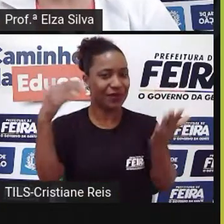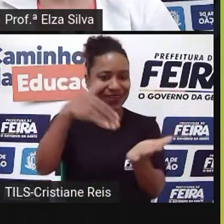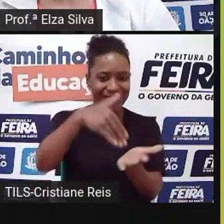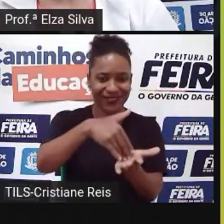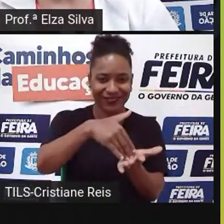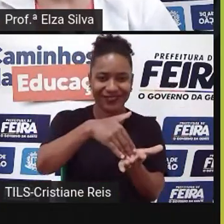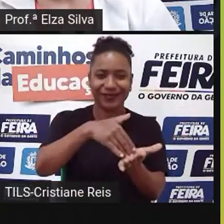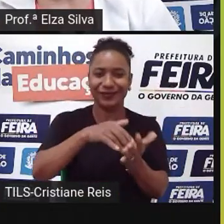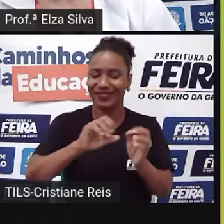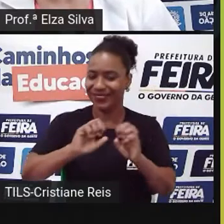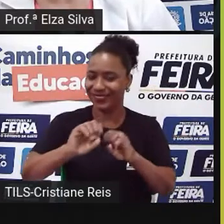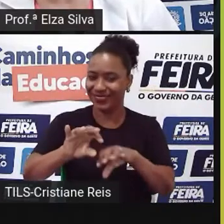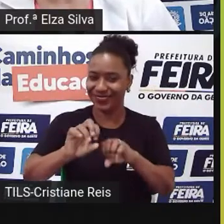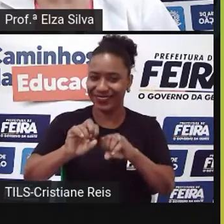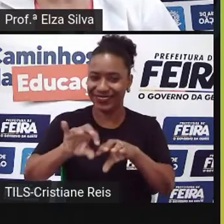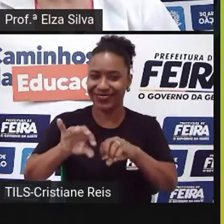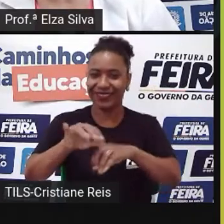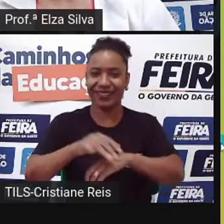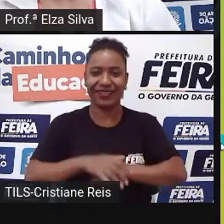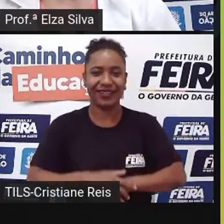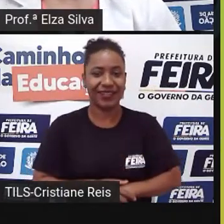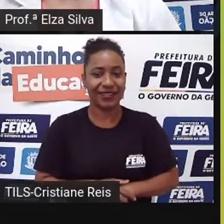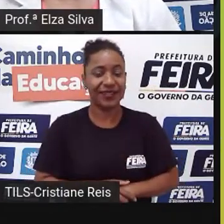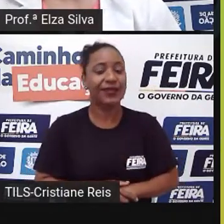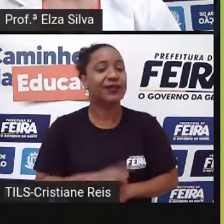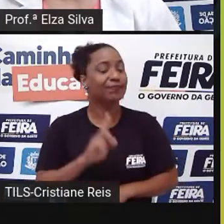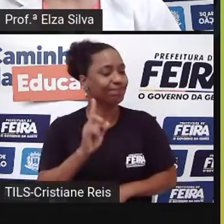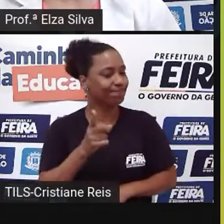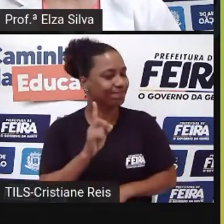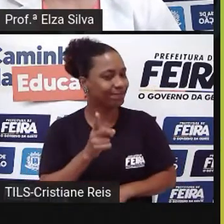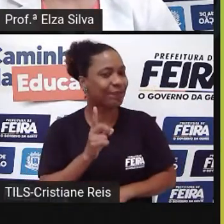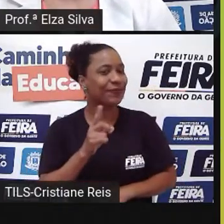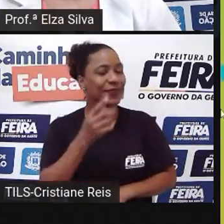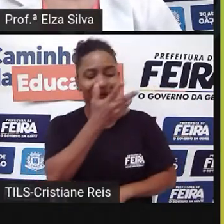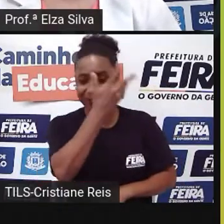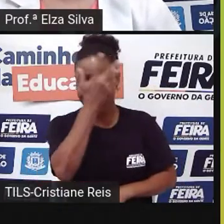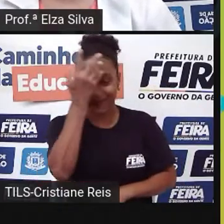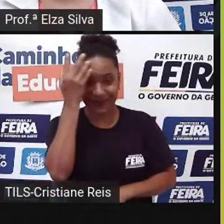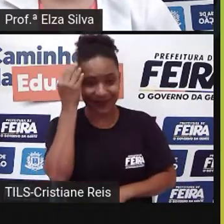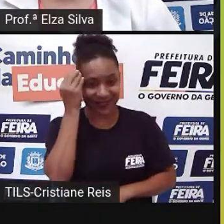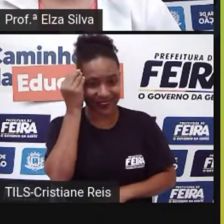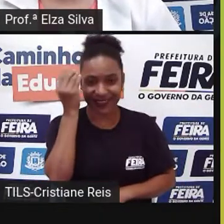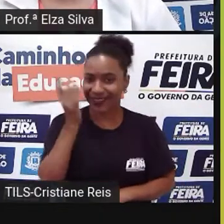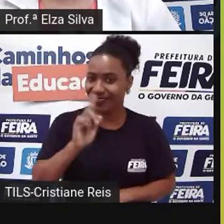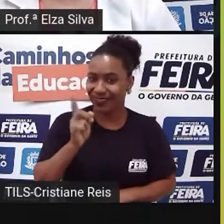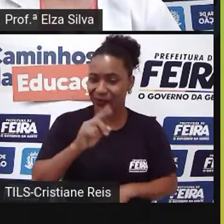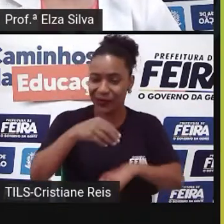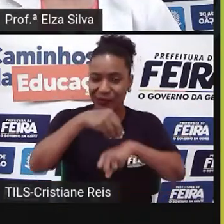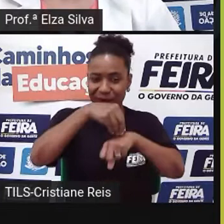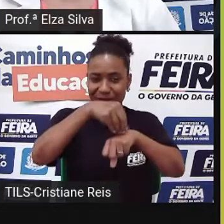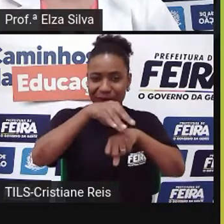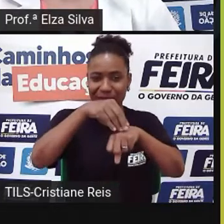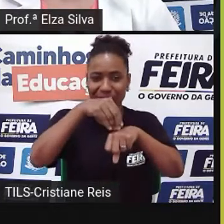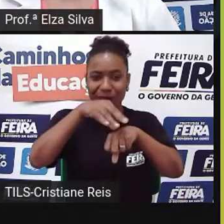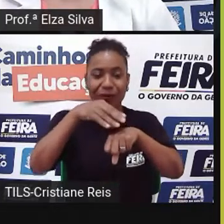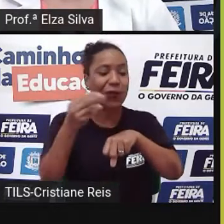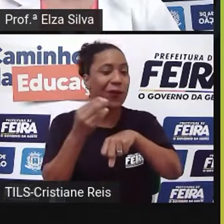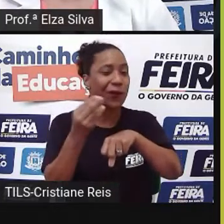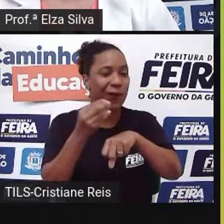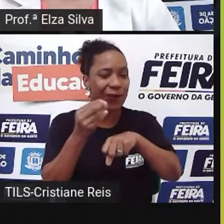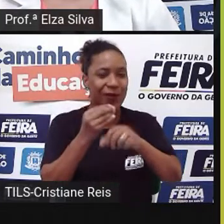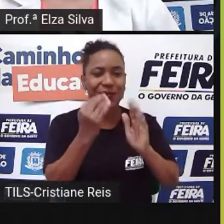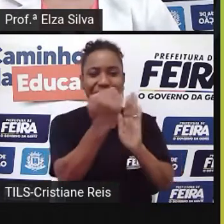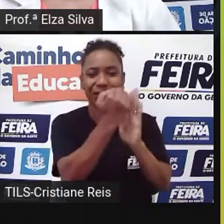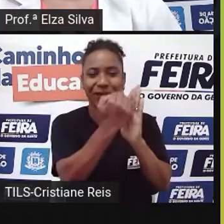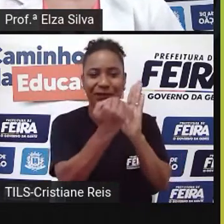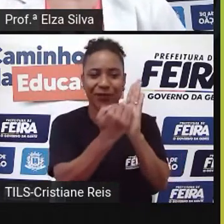Ok? E é claro que a gente não pode esquecer dessas tips, dicas de organização de nosso caderno.